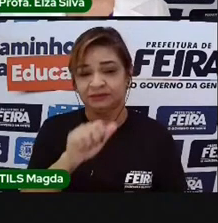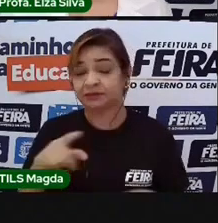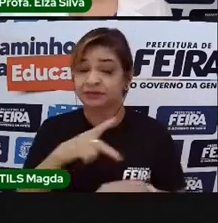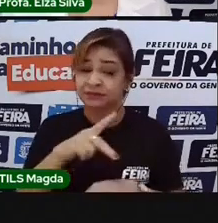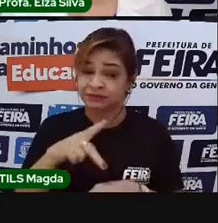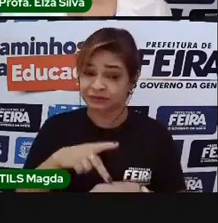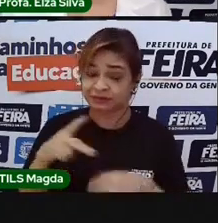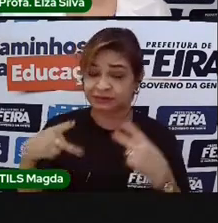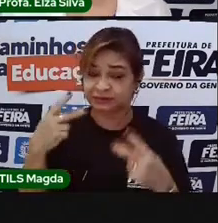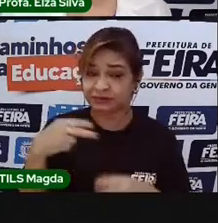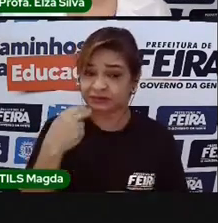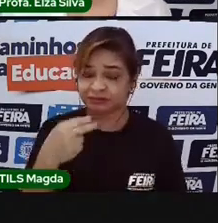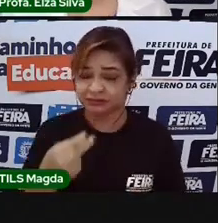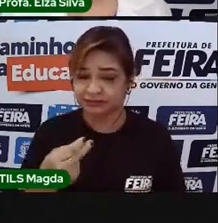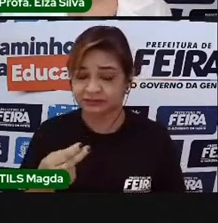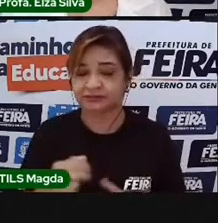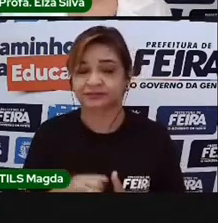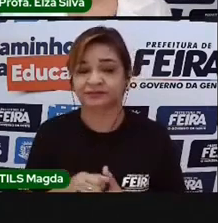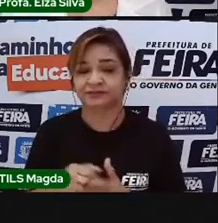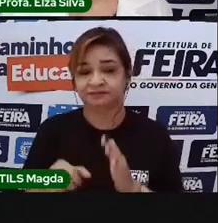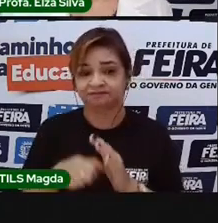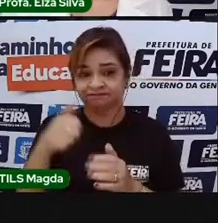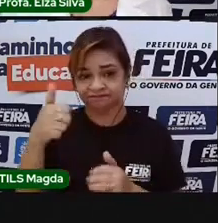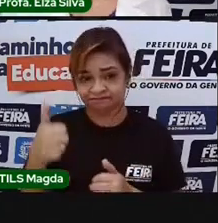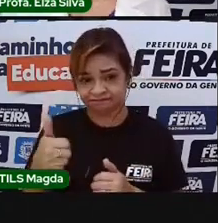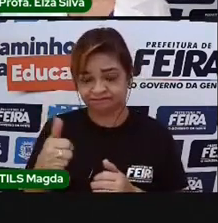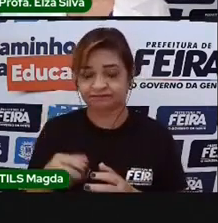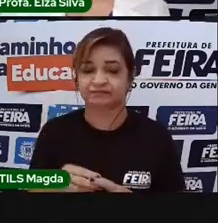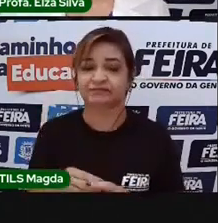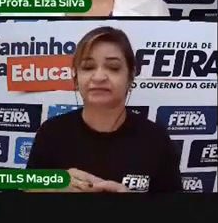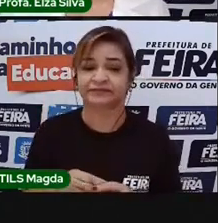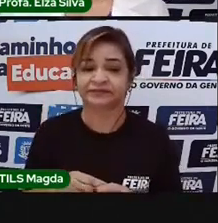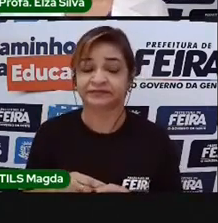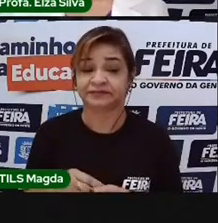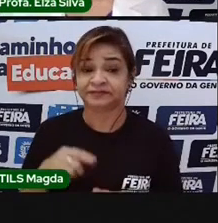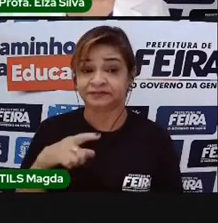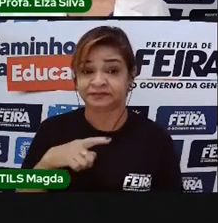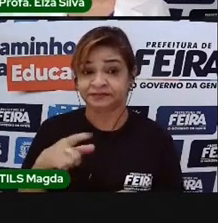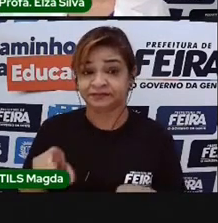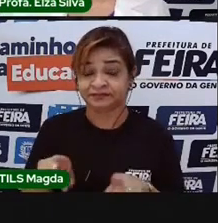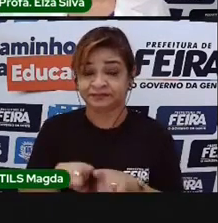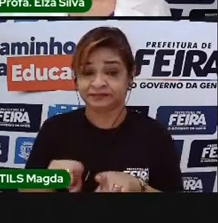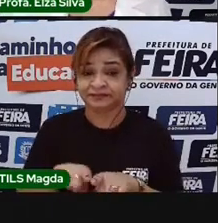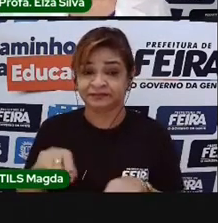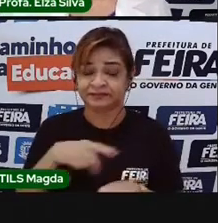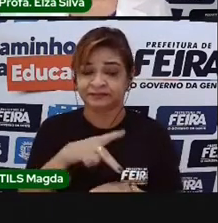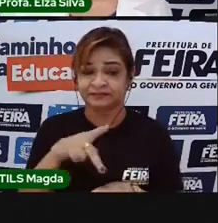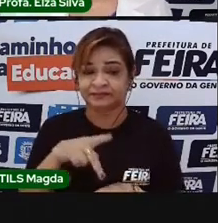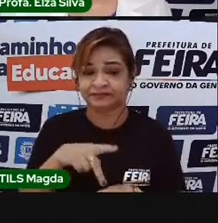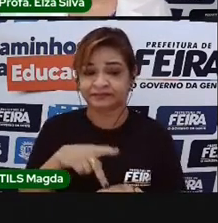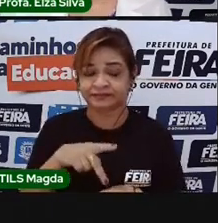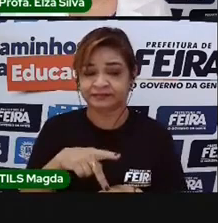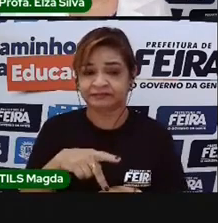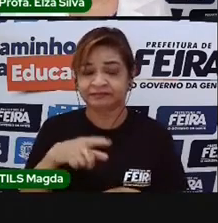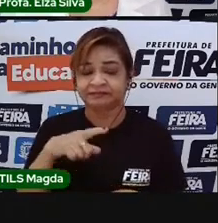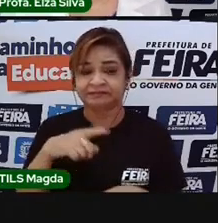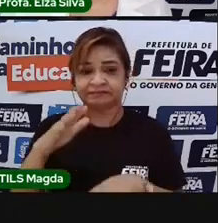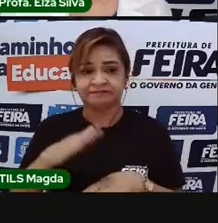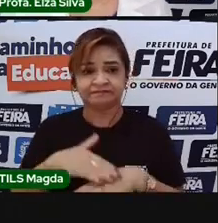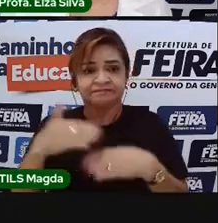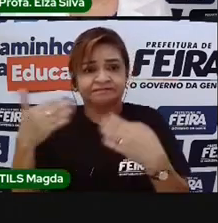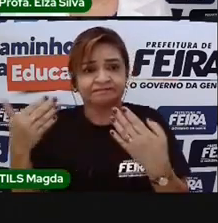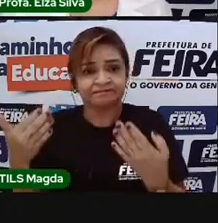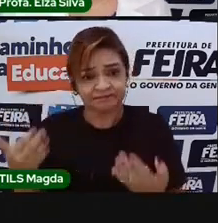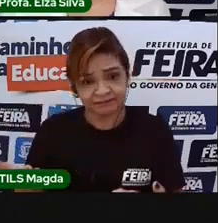como primeira língua. Há países também, meus caros alunos, que têm mais de uma